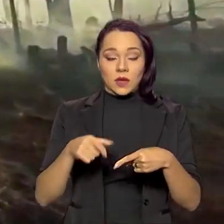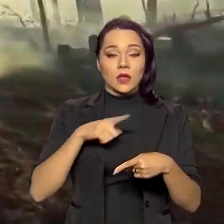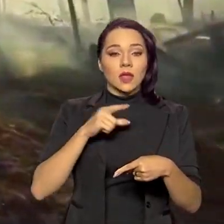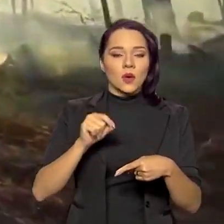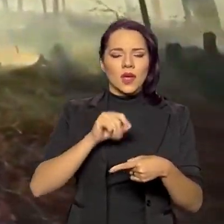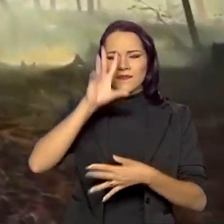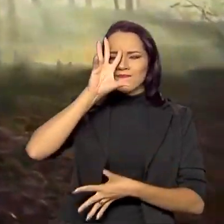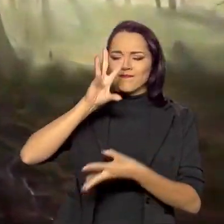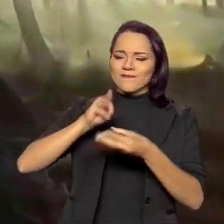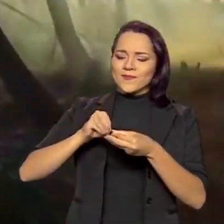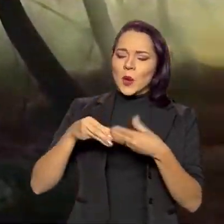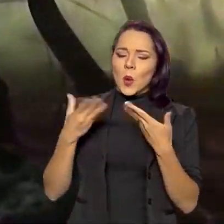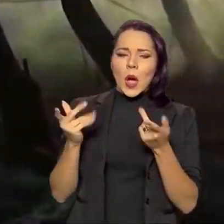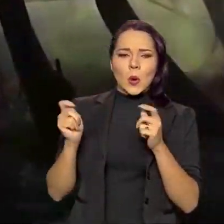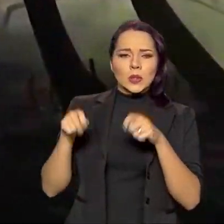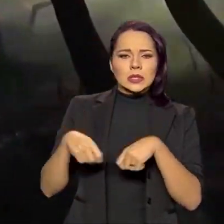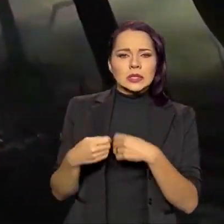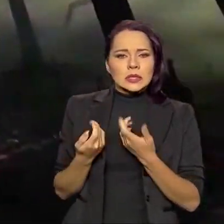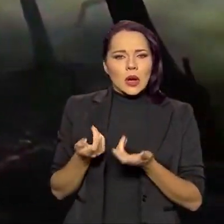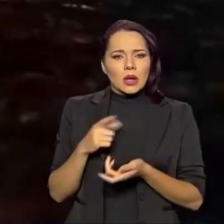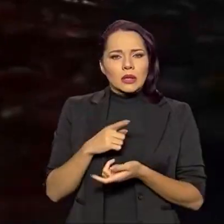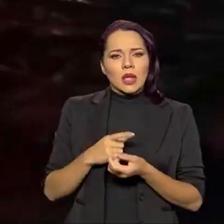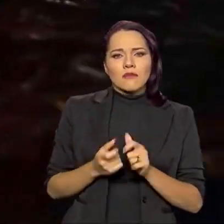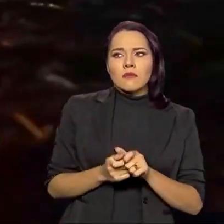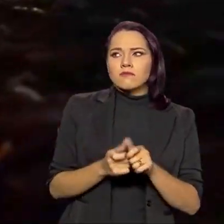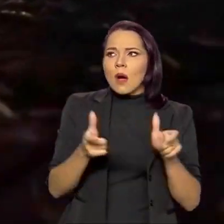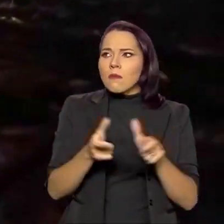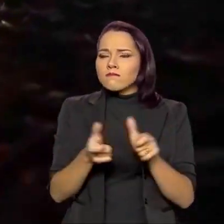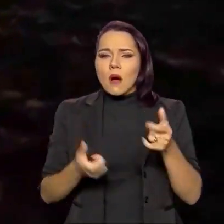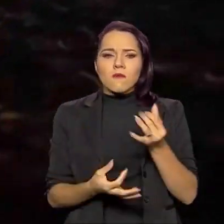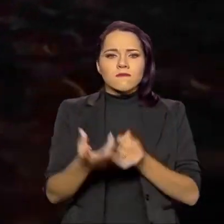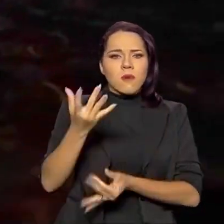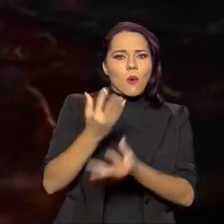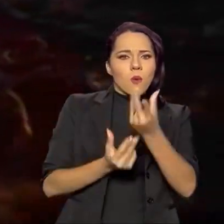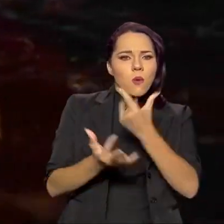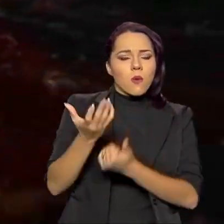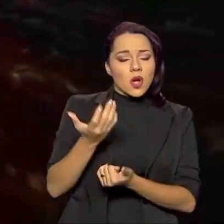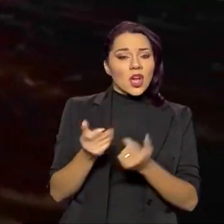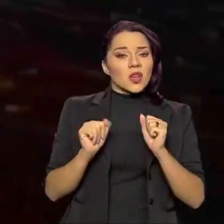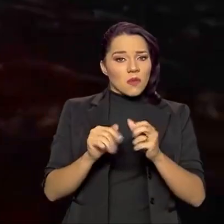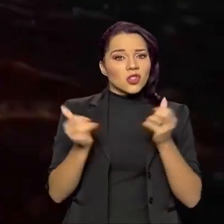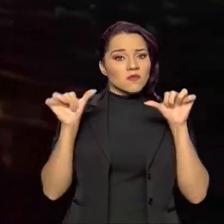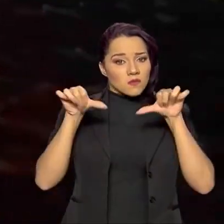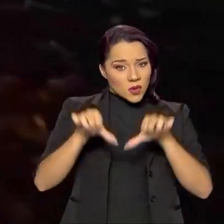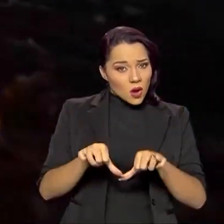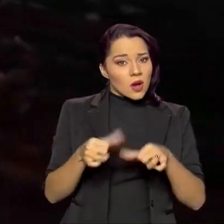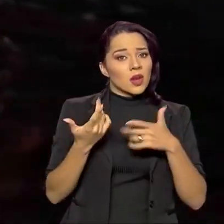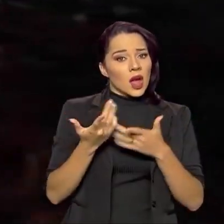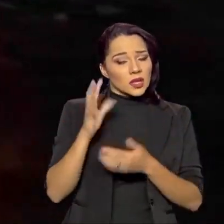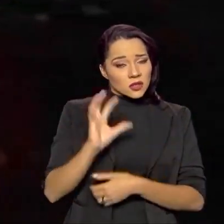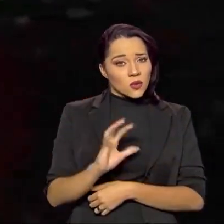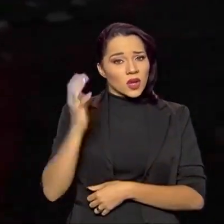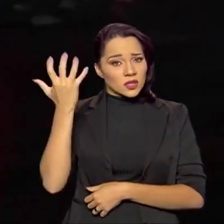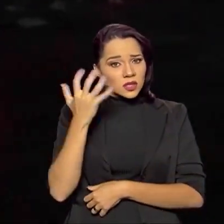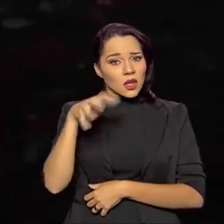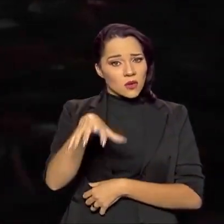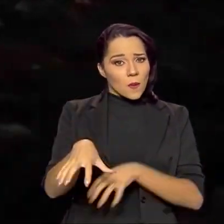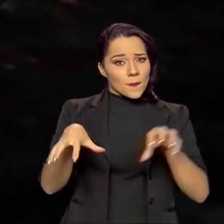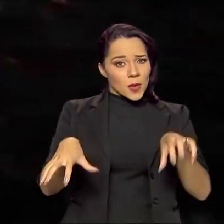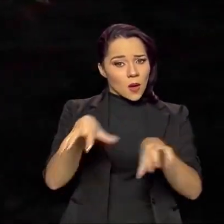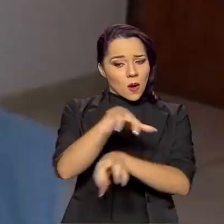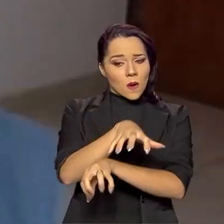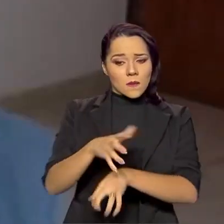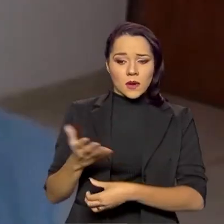compreender as condições que levaram ao aumento dos incêndios e que podem piorar ainda mais a situação no bioma.